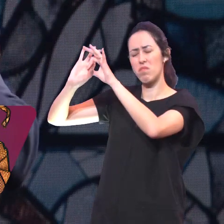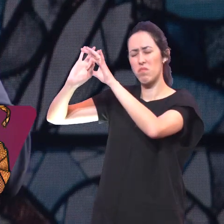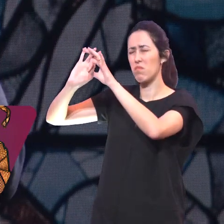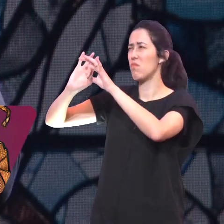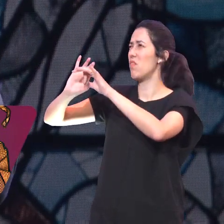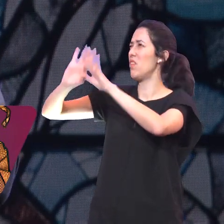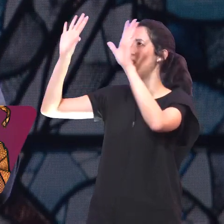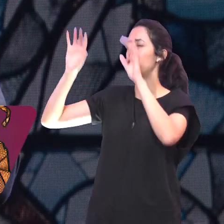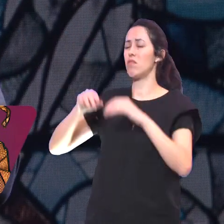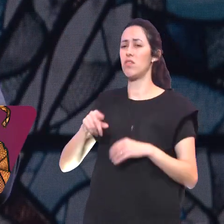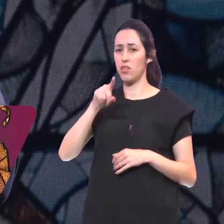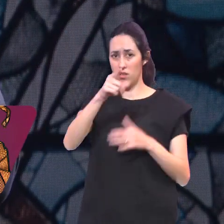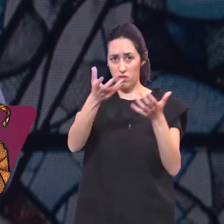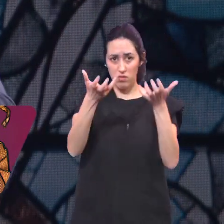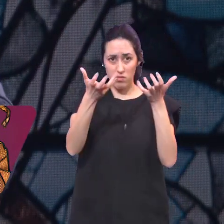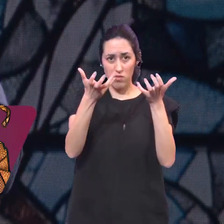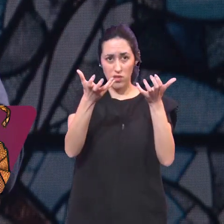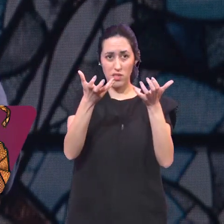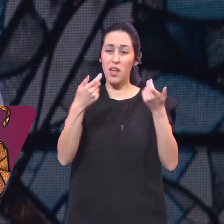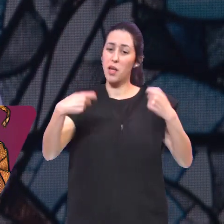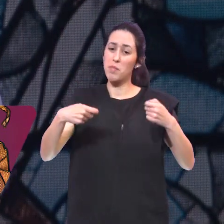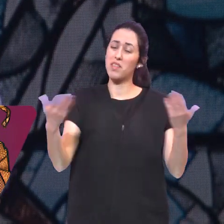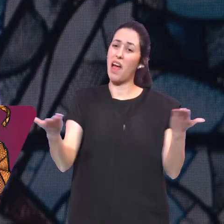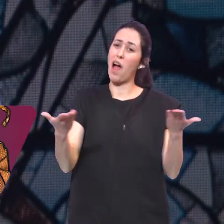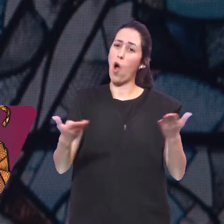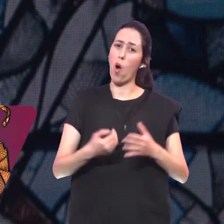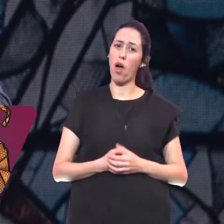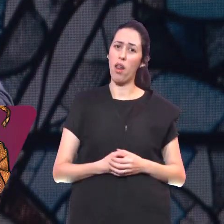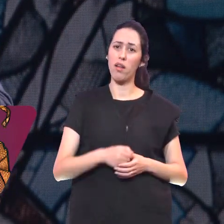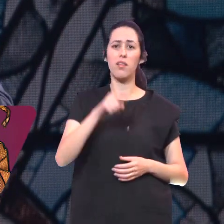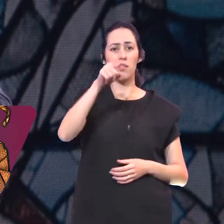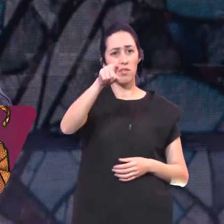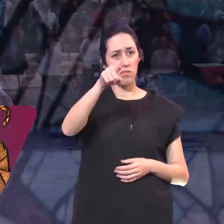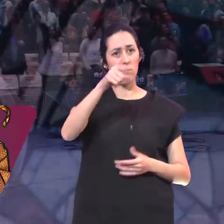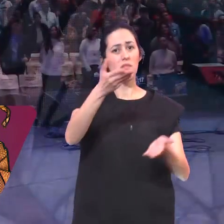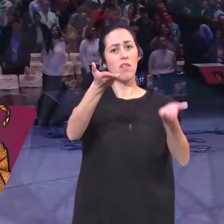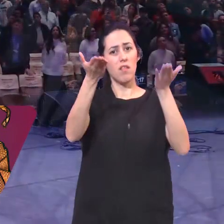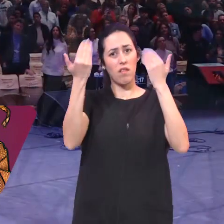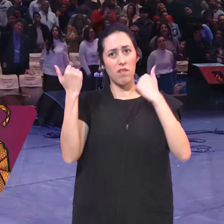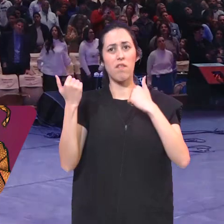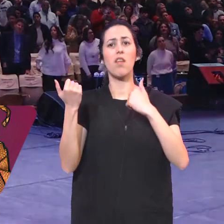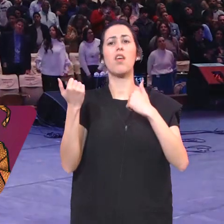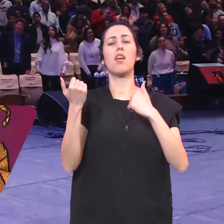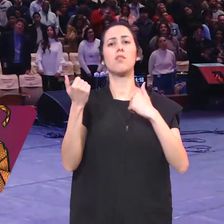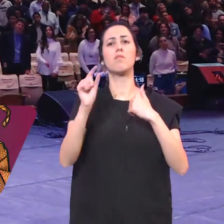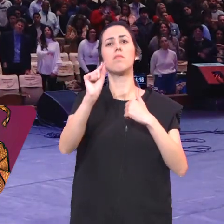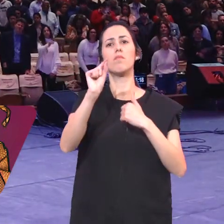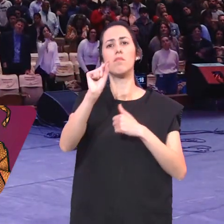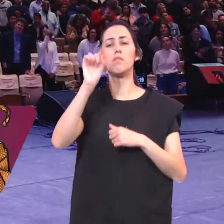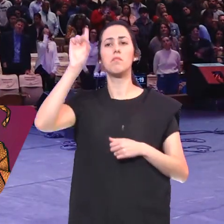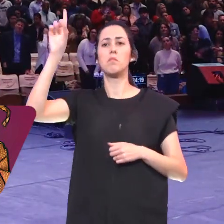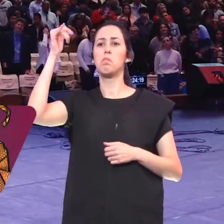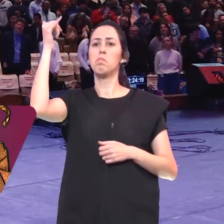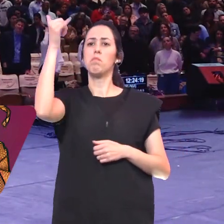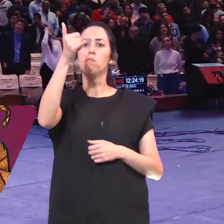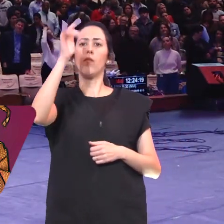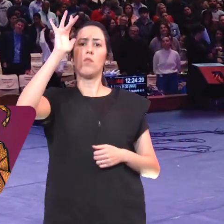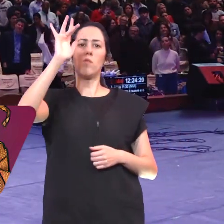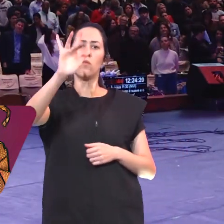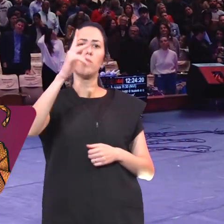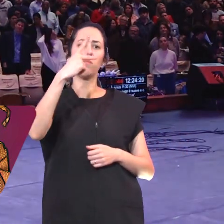É agora Deixe o seu lugar E pelo motivo Que Deus Colocou No seu coração